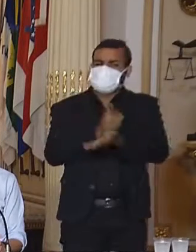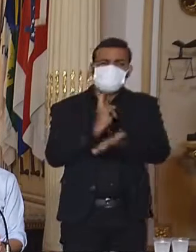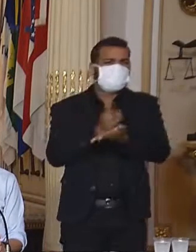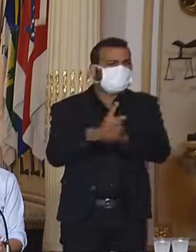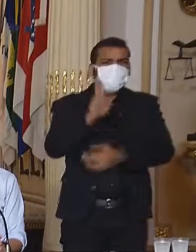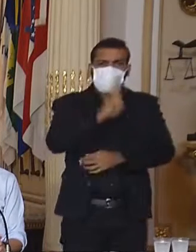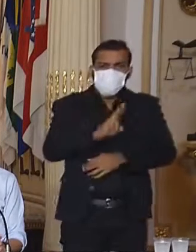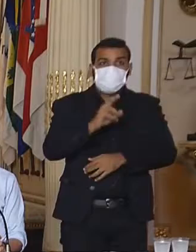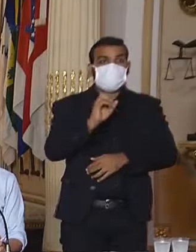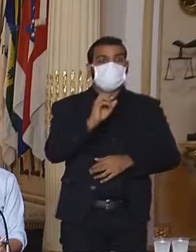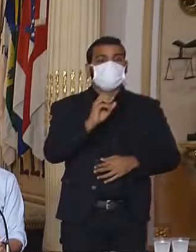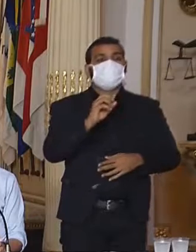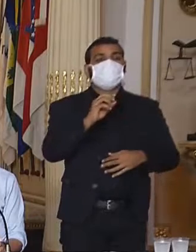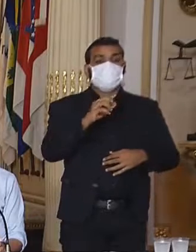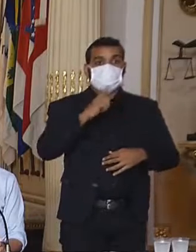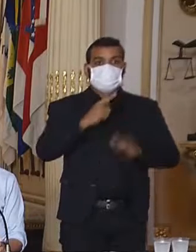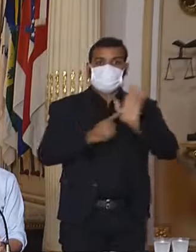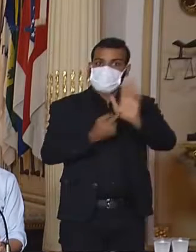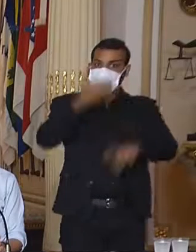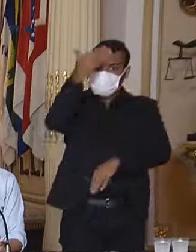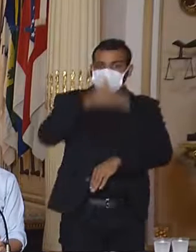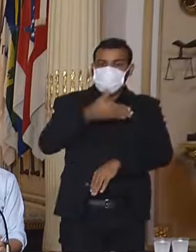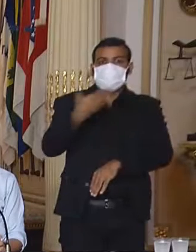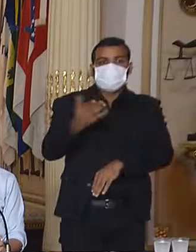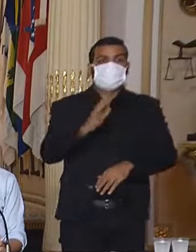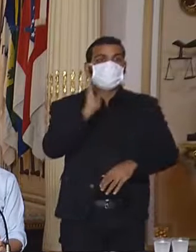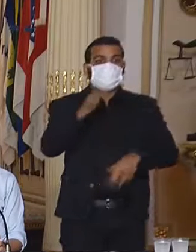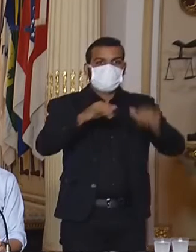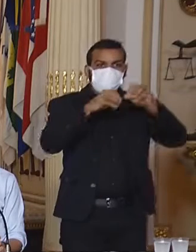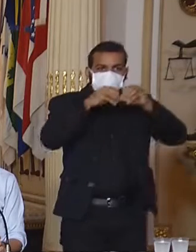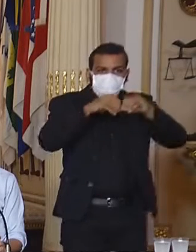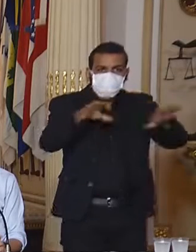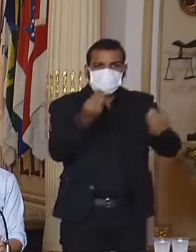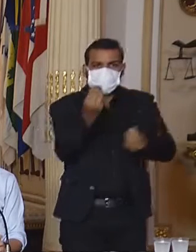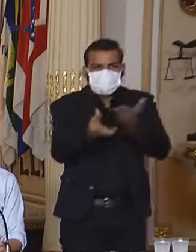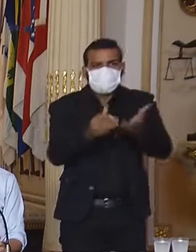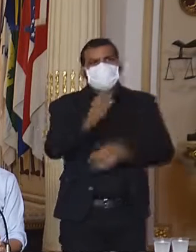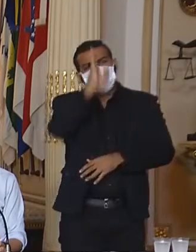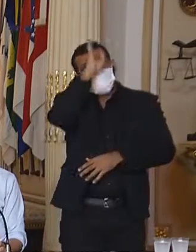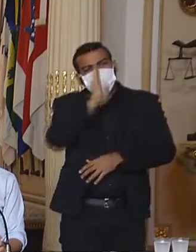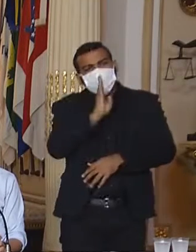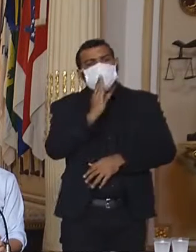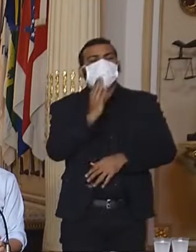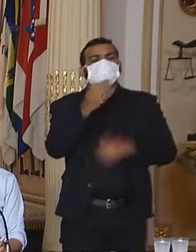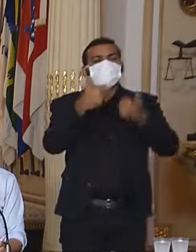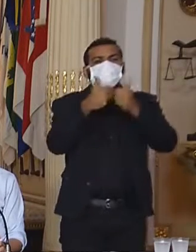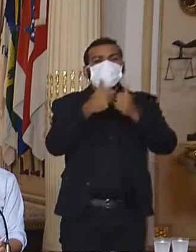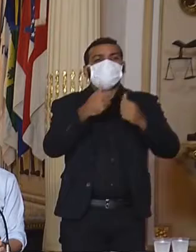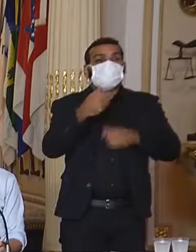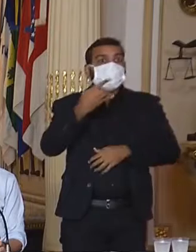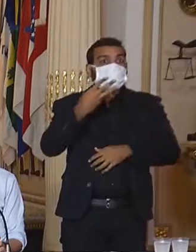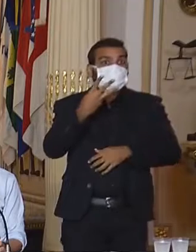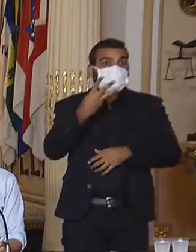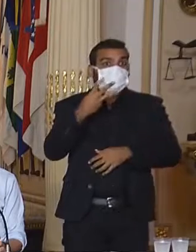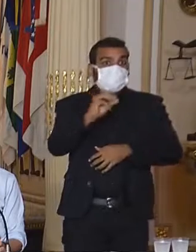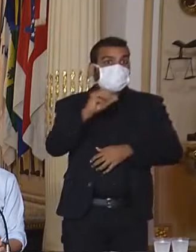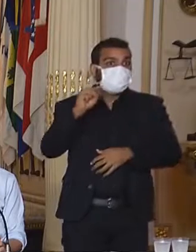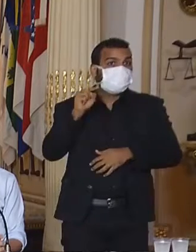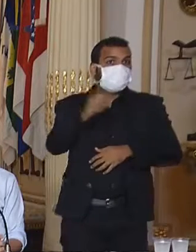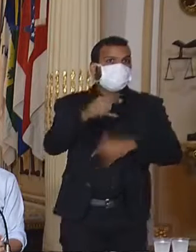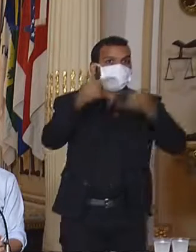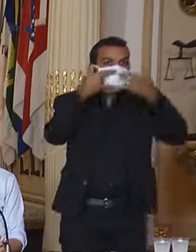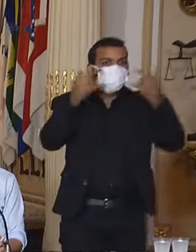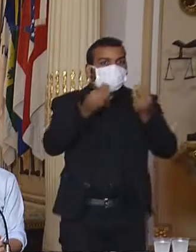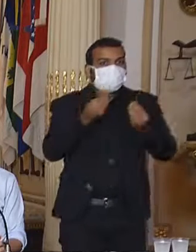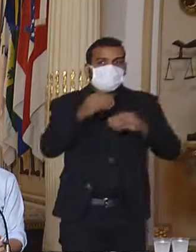essa máscara. Então a gente aposta nisso. Foram mais de 30 mil máscaras distribuídas gratuitamente nos terminais. Nós vamos continuar com esse esforço,